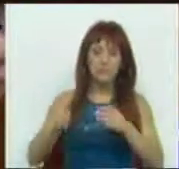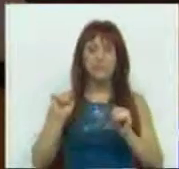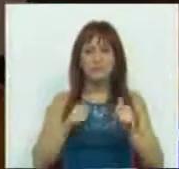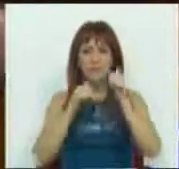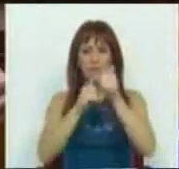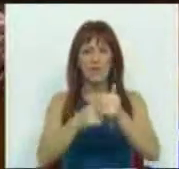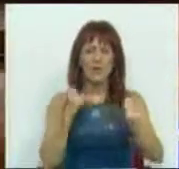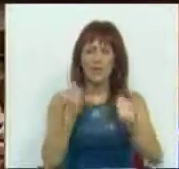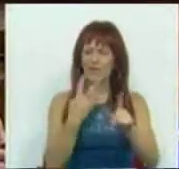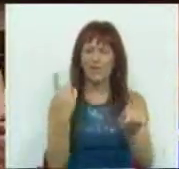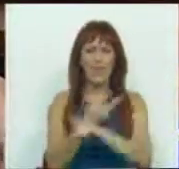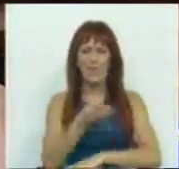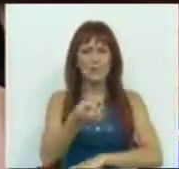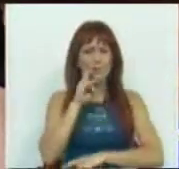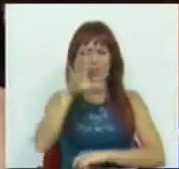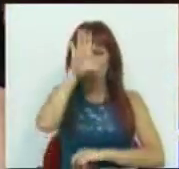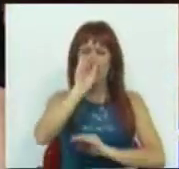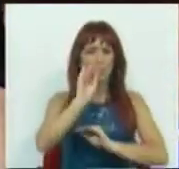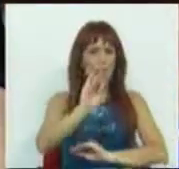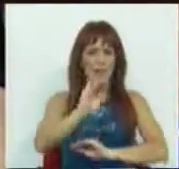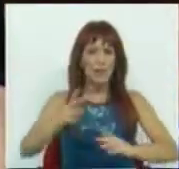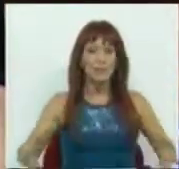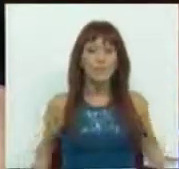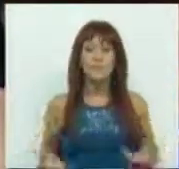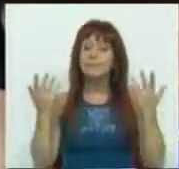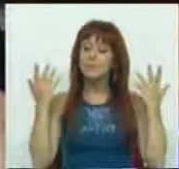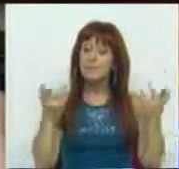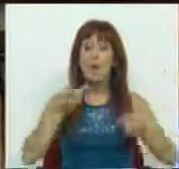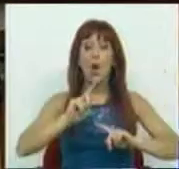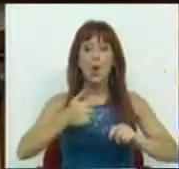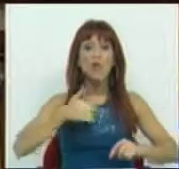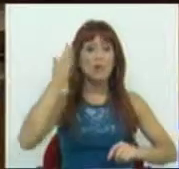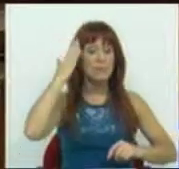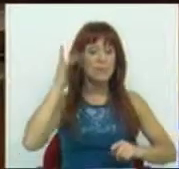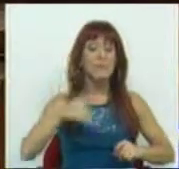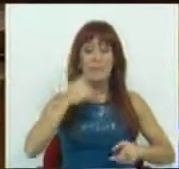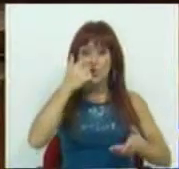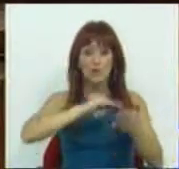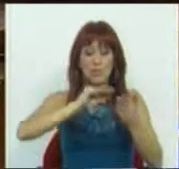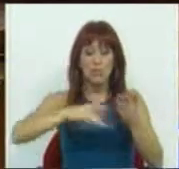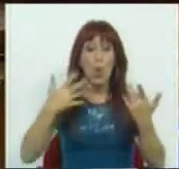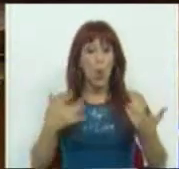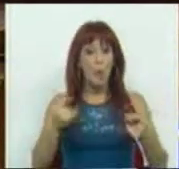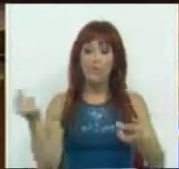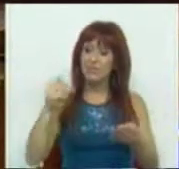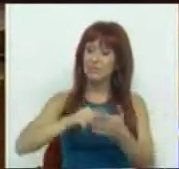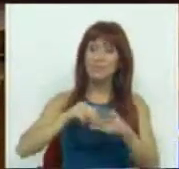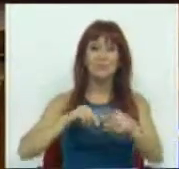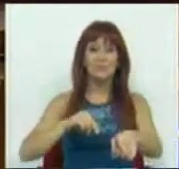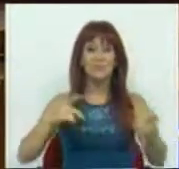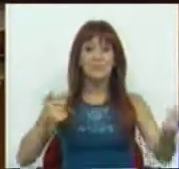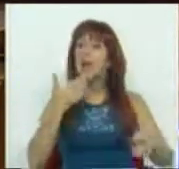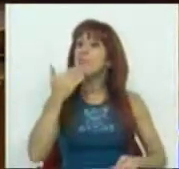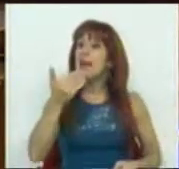seguida por sucessivos dirigentes do Ministério da Educação. E aquilo que eu creio que os peticionários hoje vêm aqui